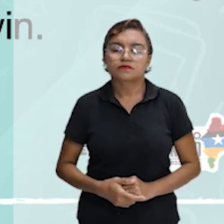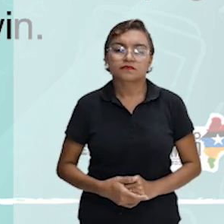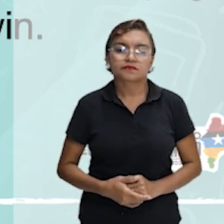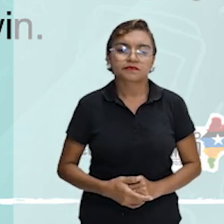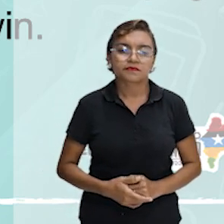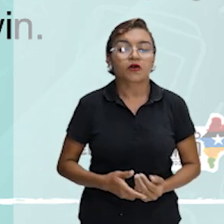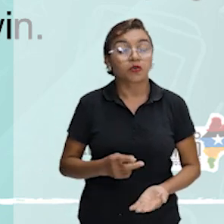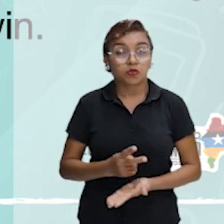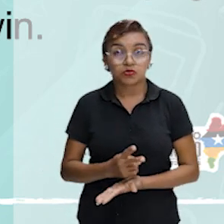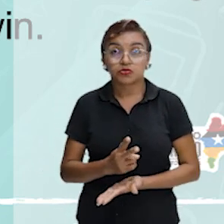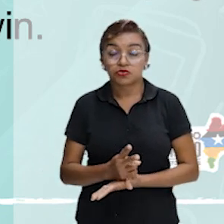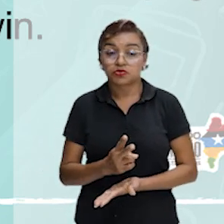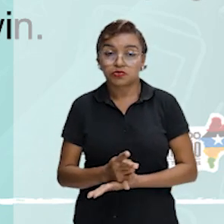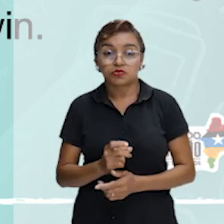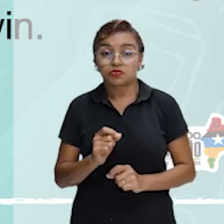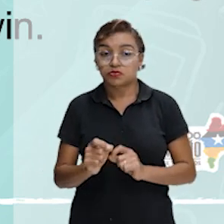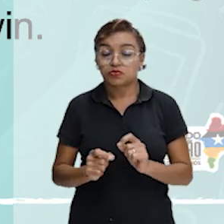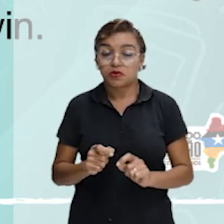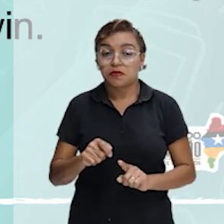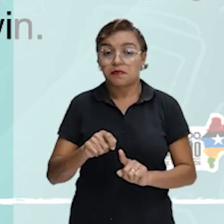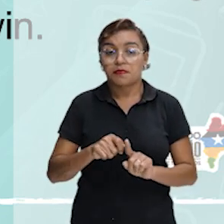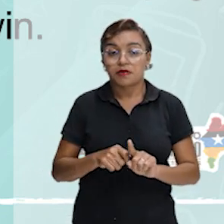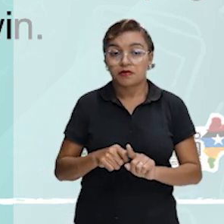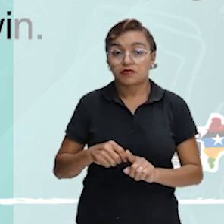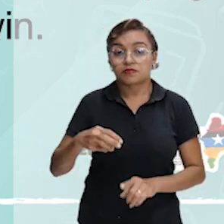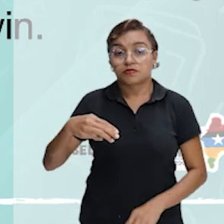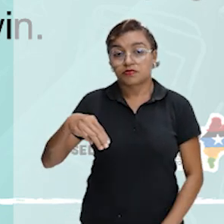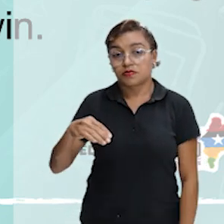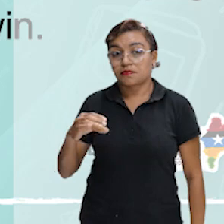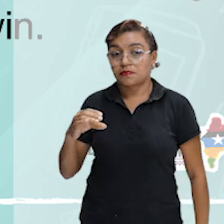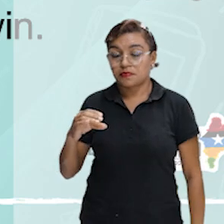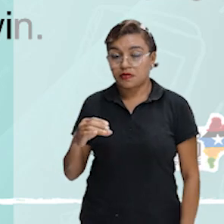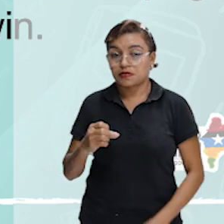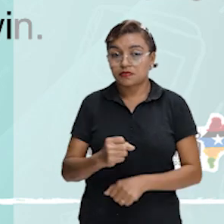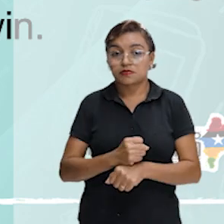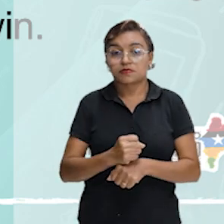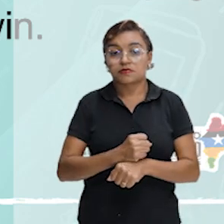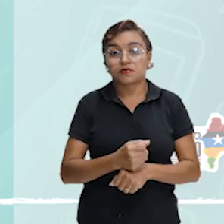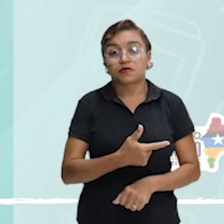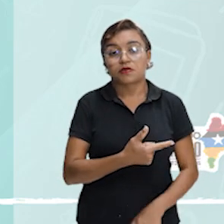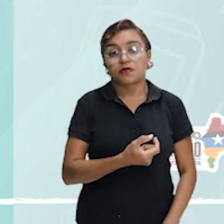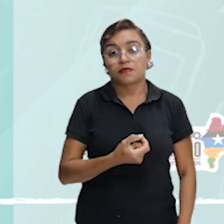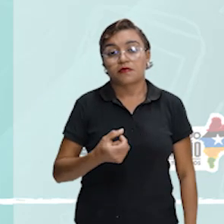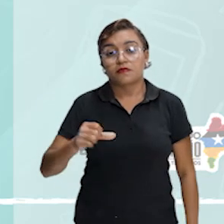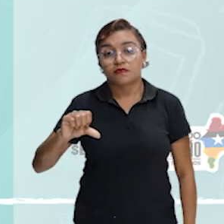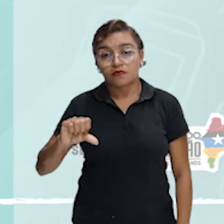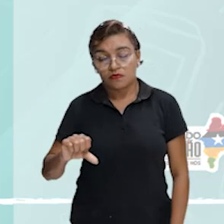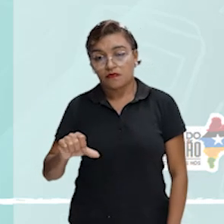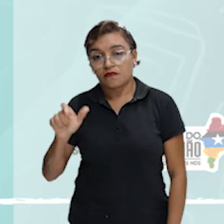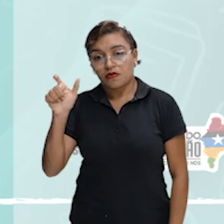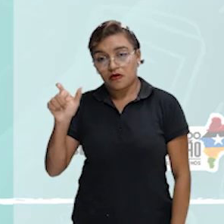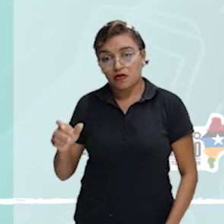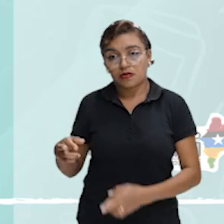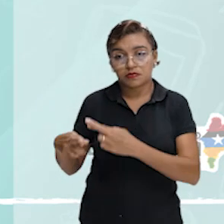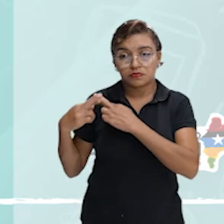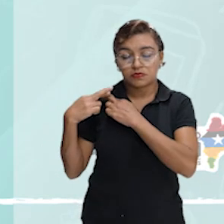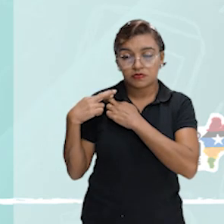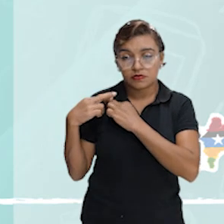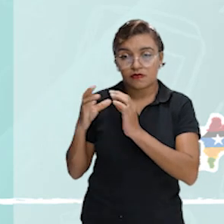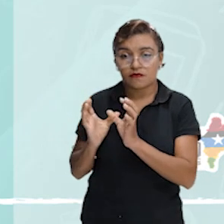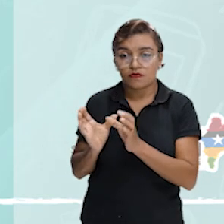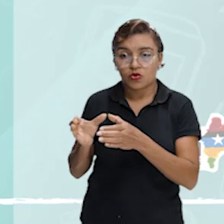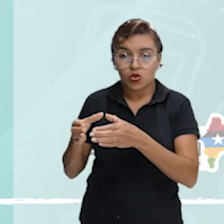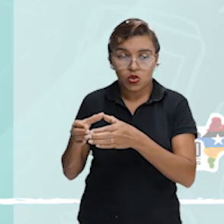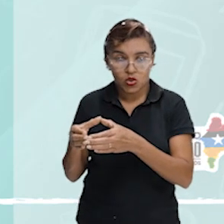Eis que, em março de 2009, Colin McCarthy, responsável pelas coleções de